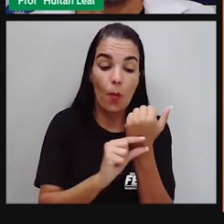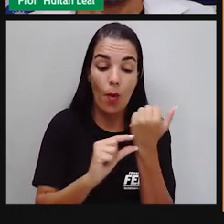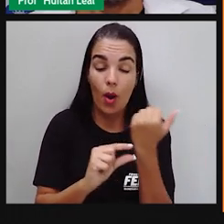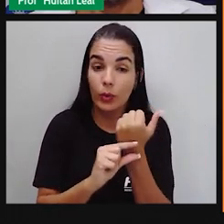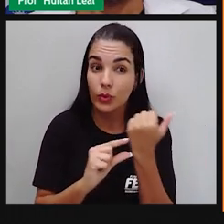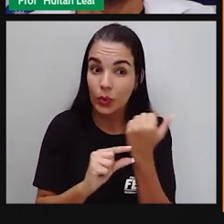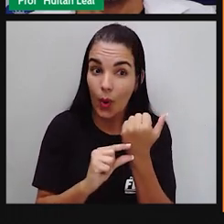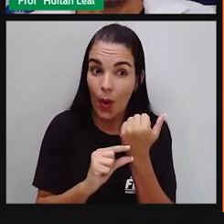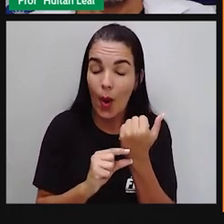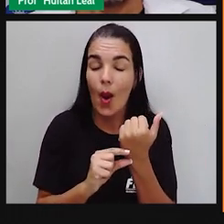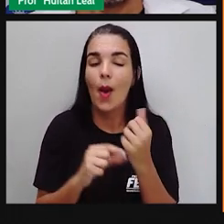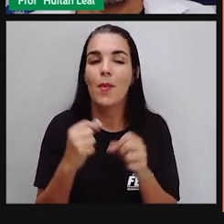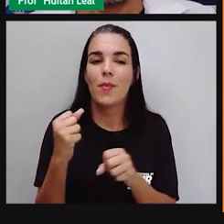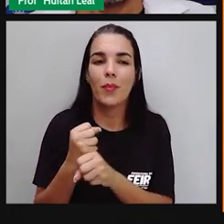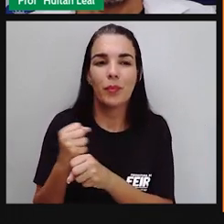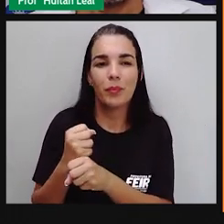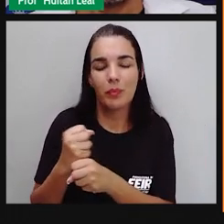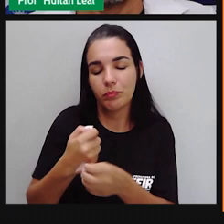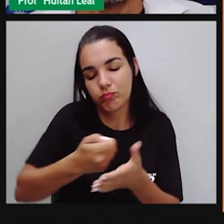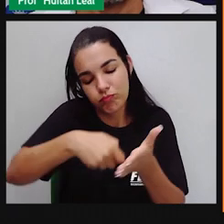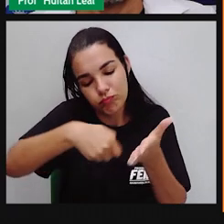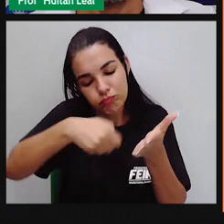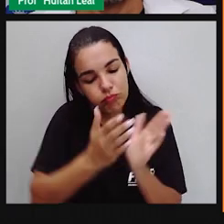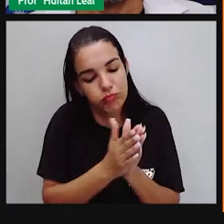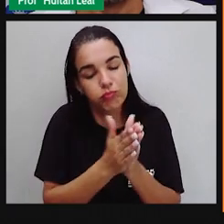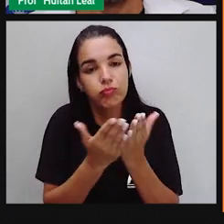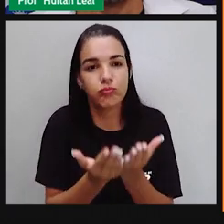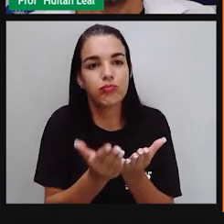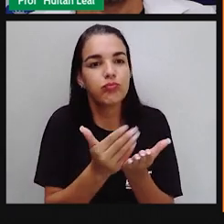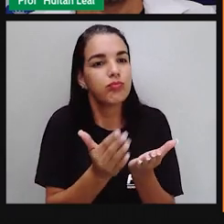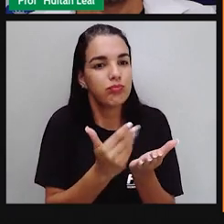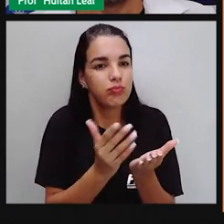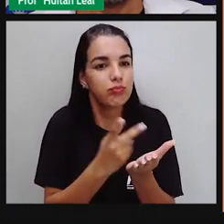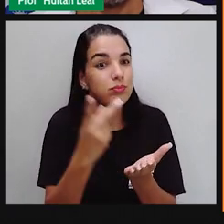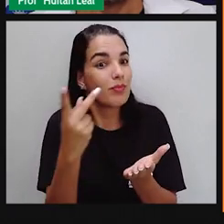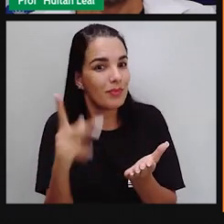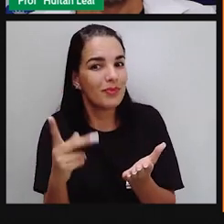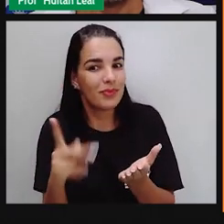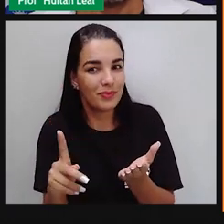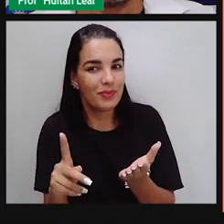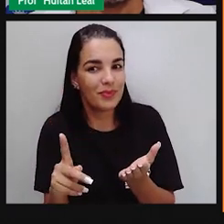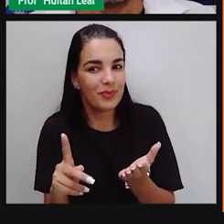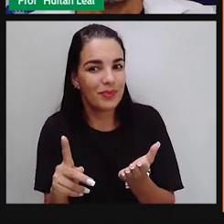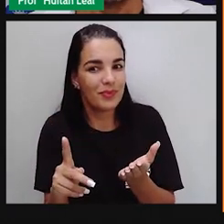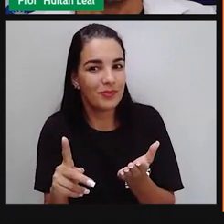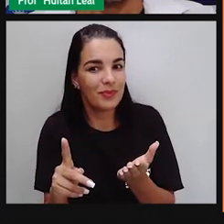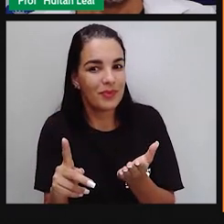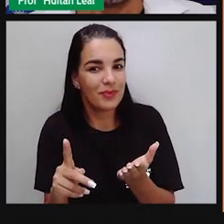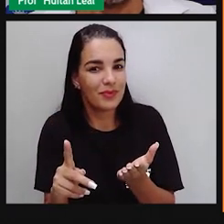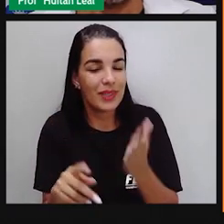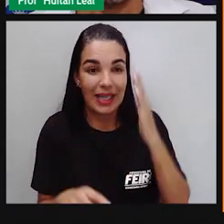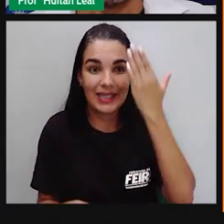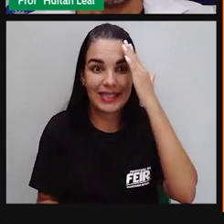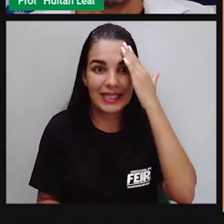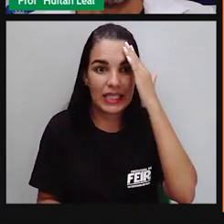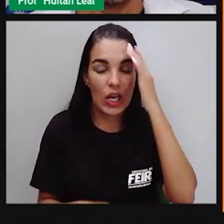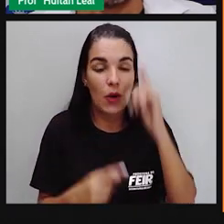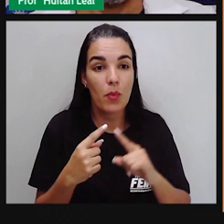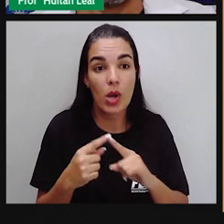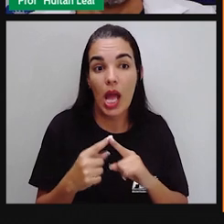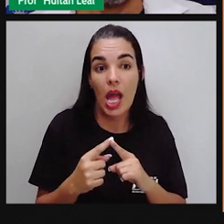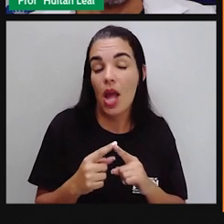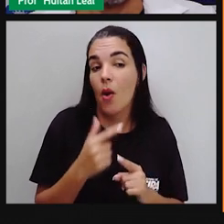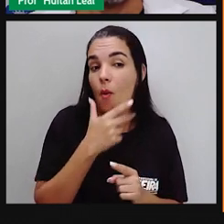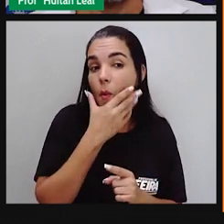autor pela obra. Porque, em vez de ler a pessoa, eu leio aquilo que ela